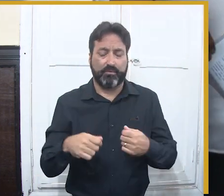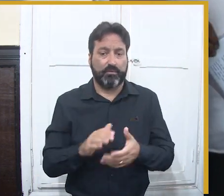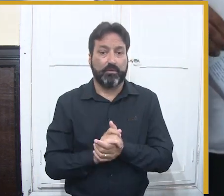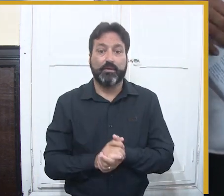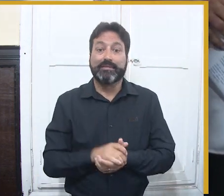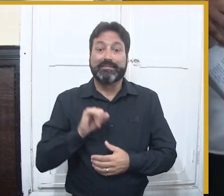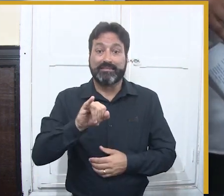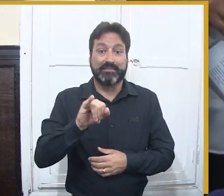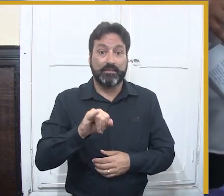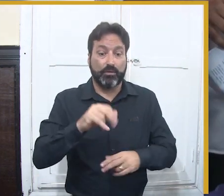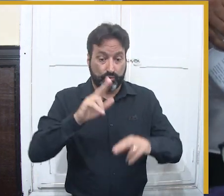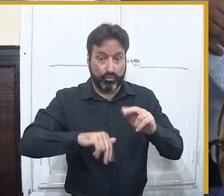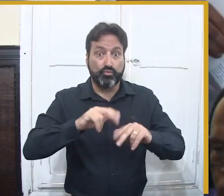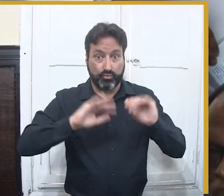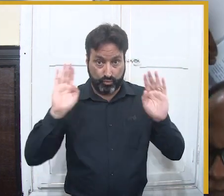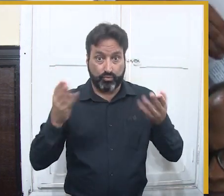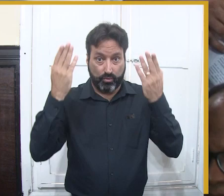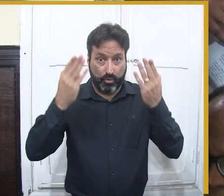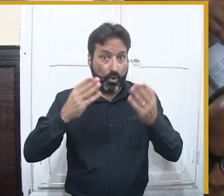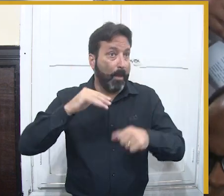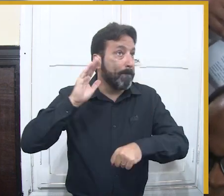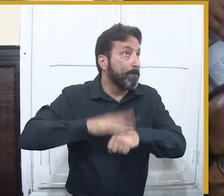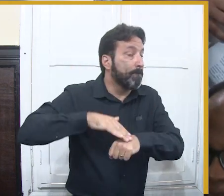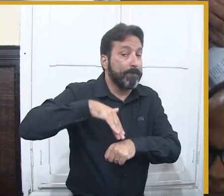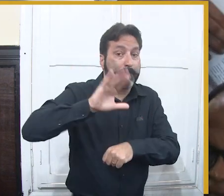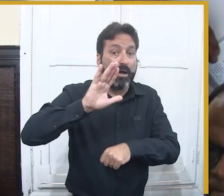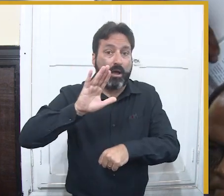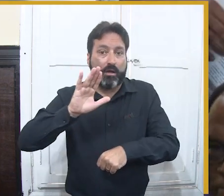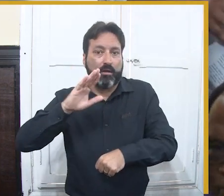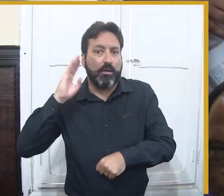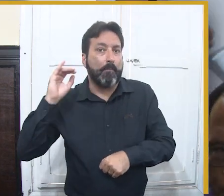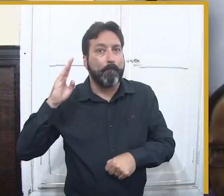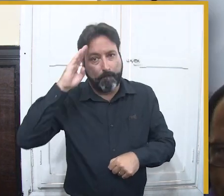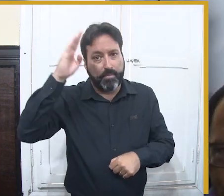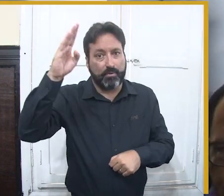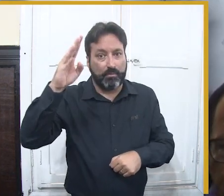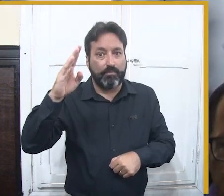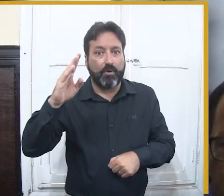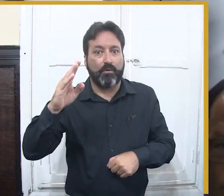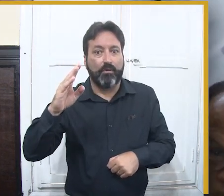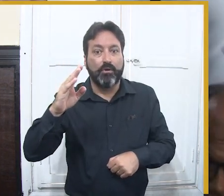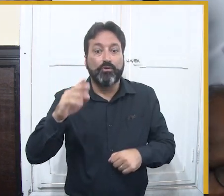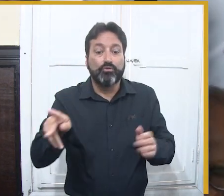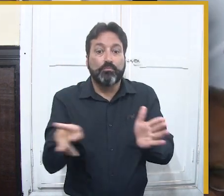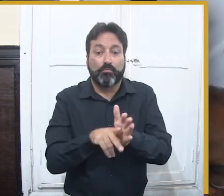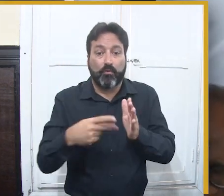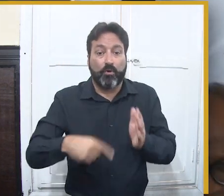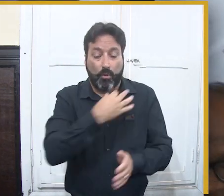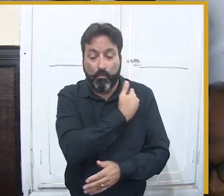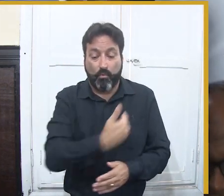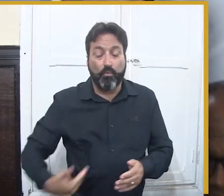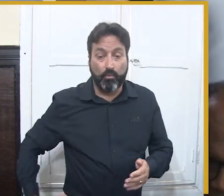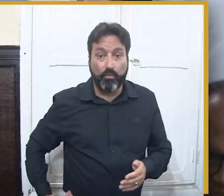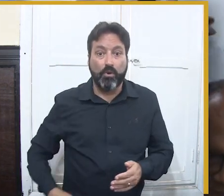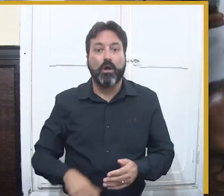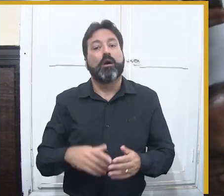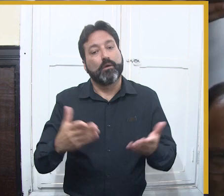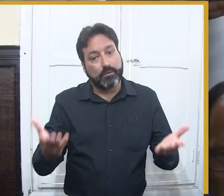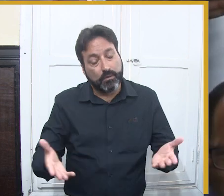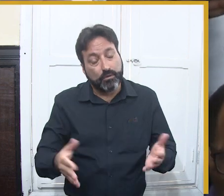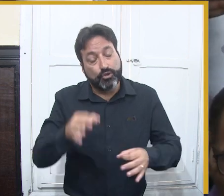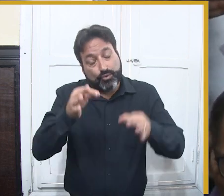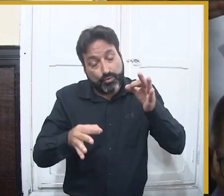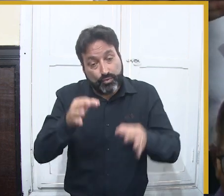ou o carnaval do Rio de Janeiro e precisasse receber recurso público para poder fazer algumas das maiores